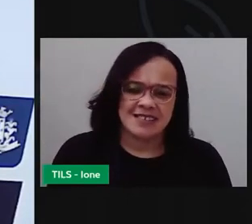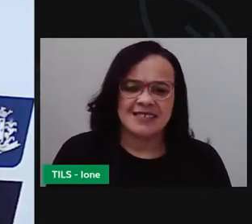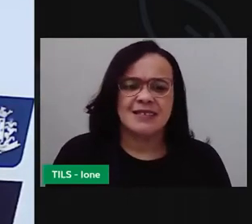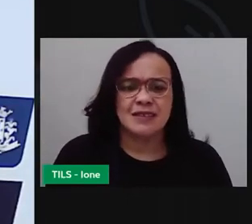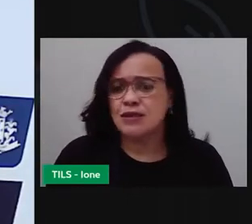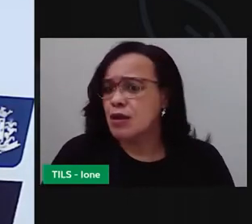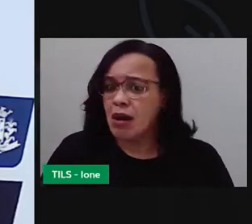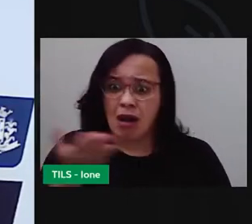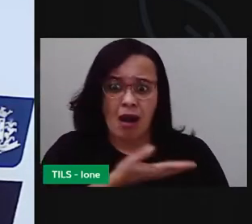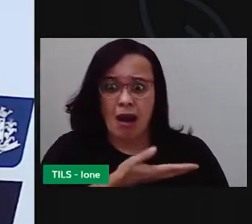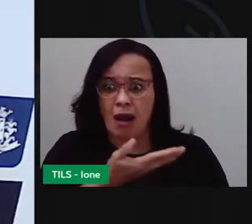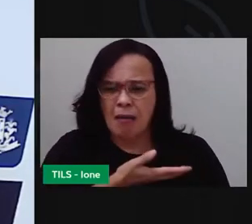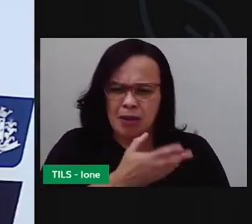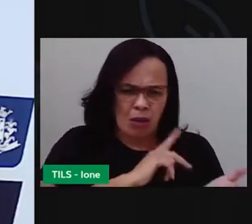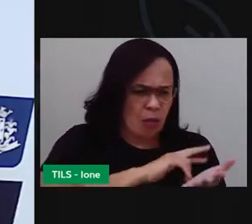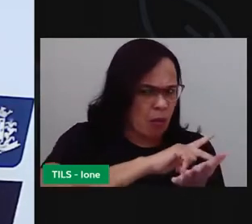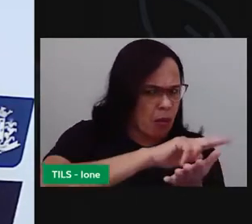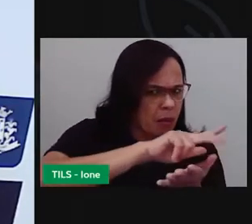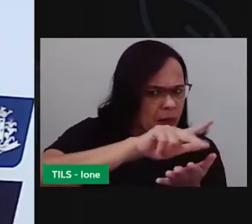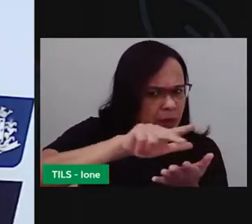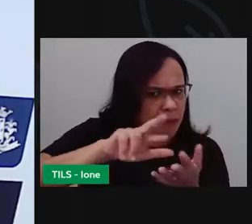Amigos bem diferentes, né?